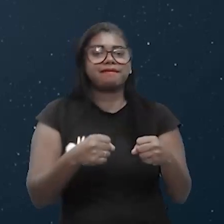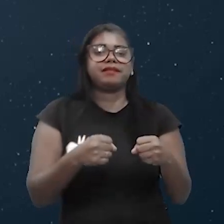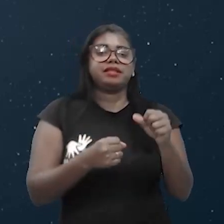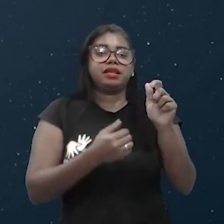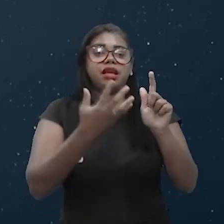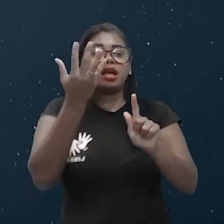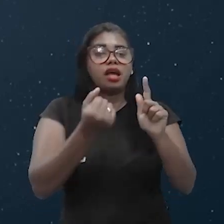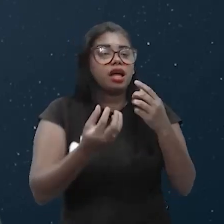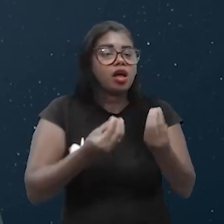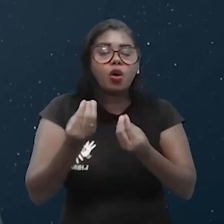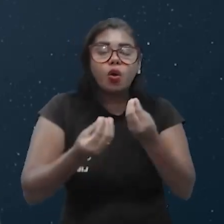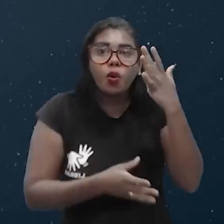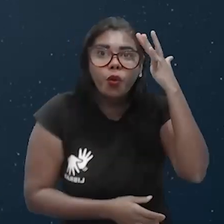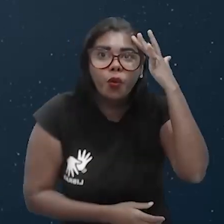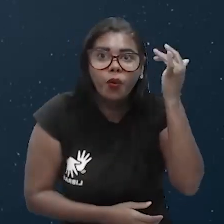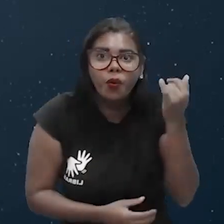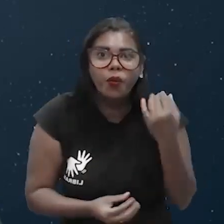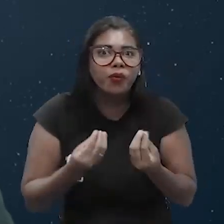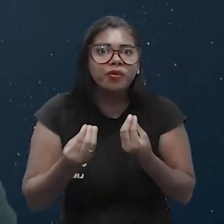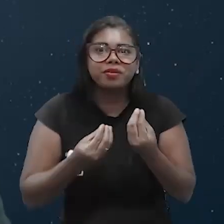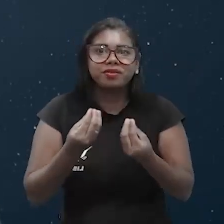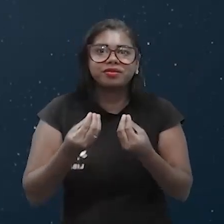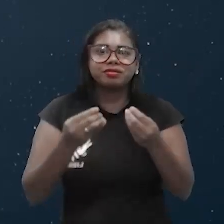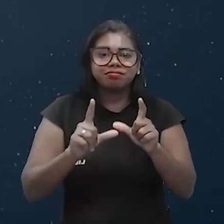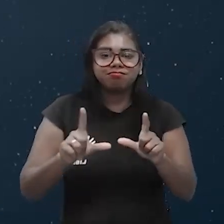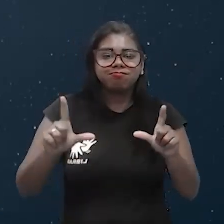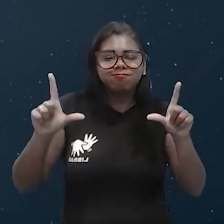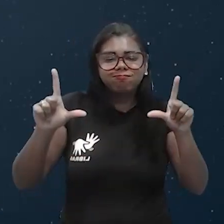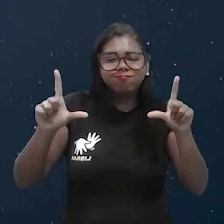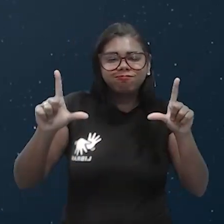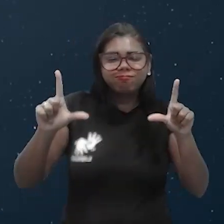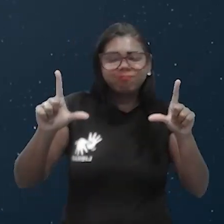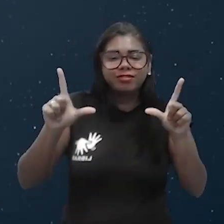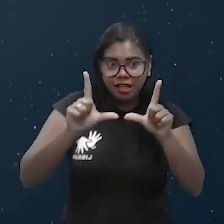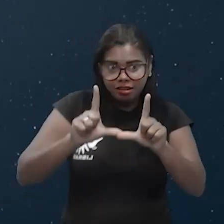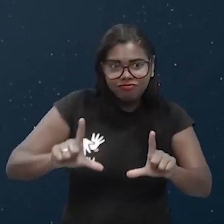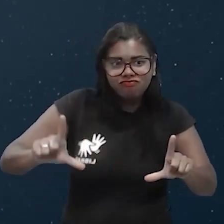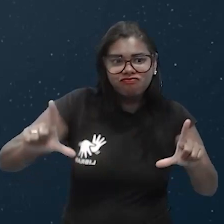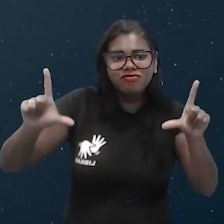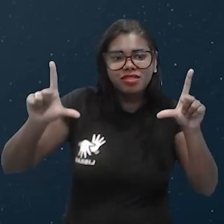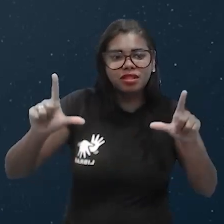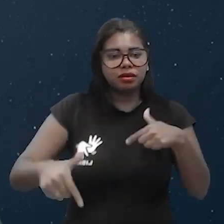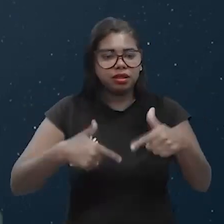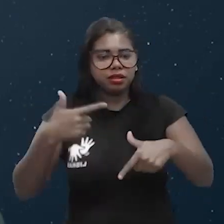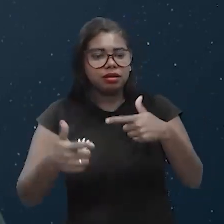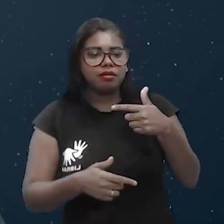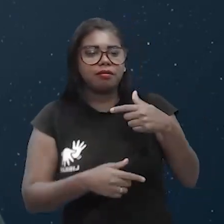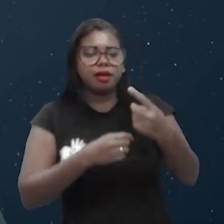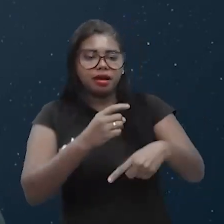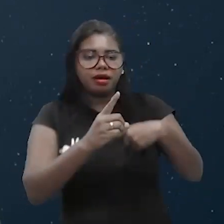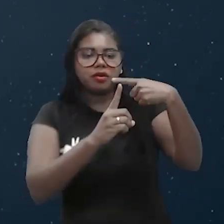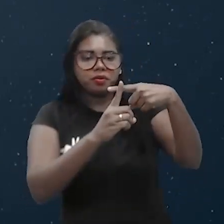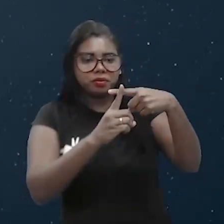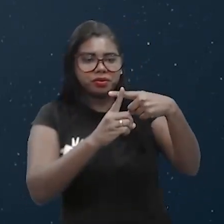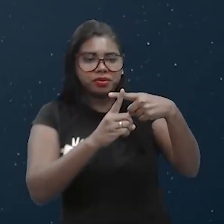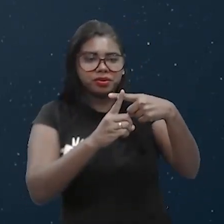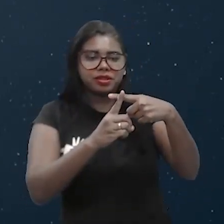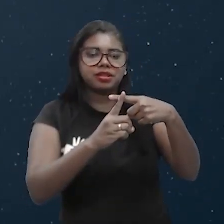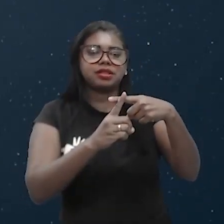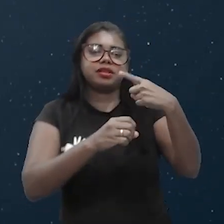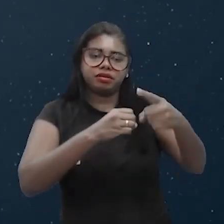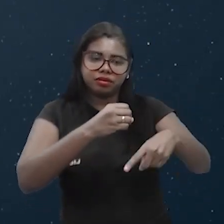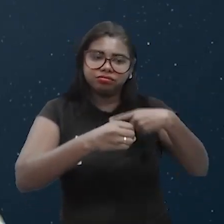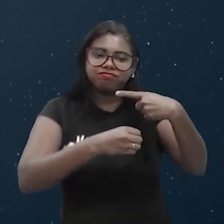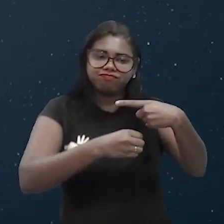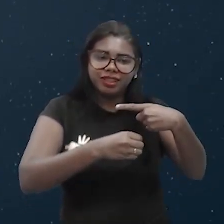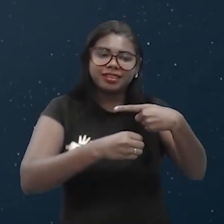eu sei que o trabalho é feito pelo gás? Pela expansão do volume. Houve expansão do volume, trabalho positivo. Houve contração do volume, trabalho